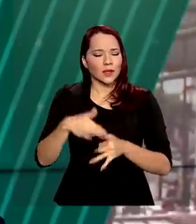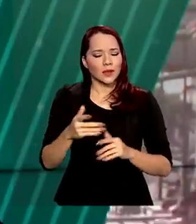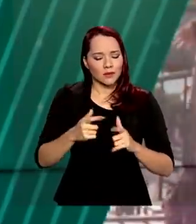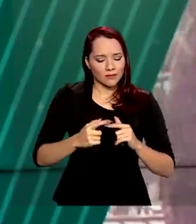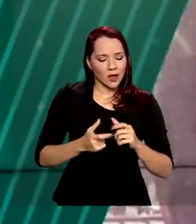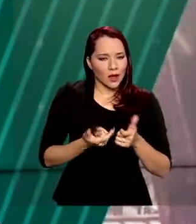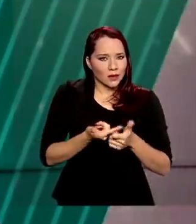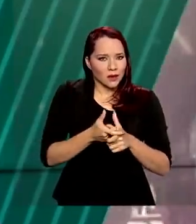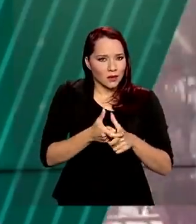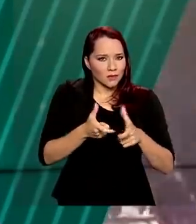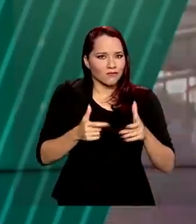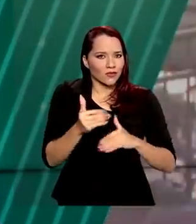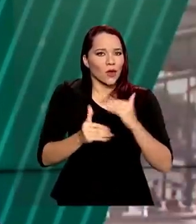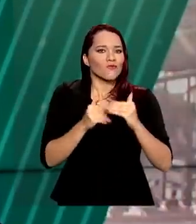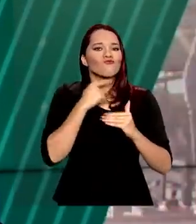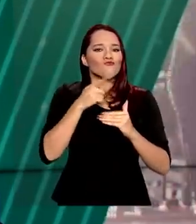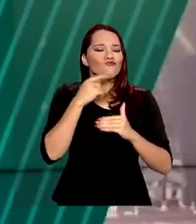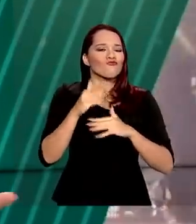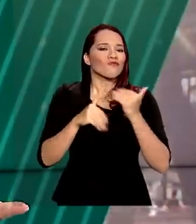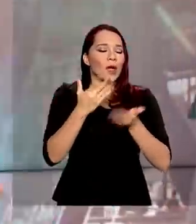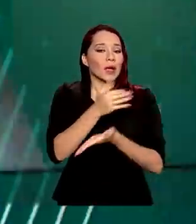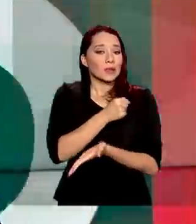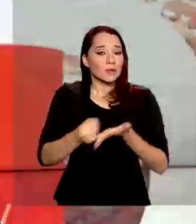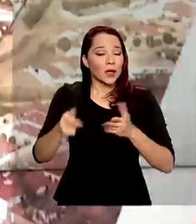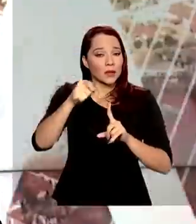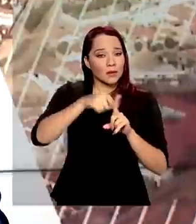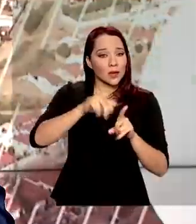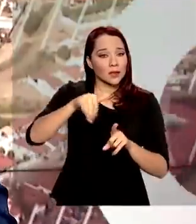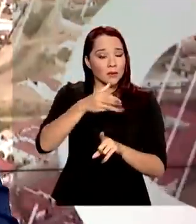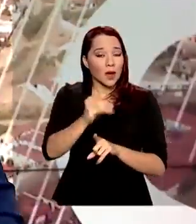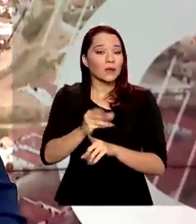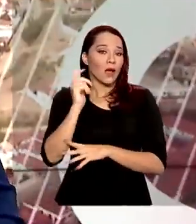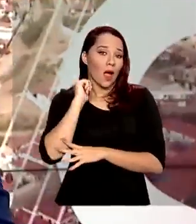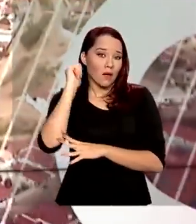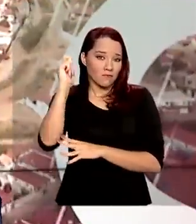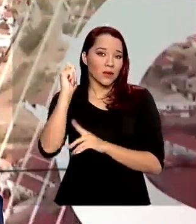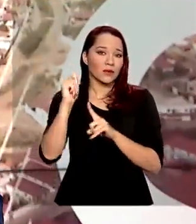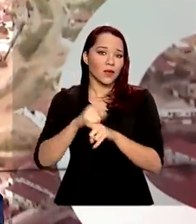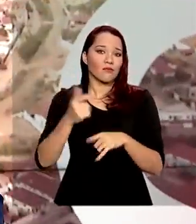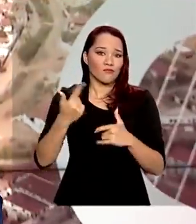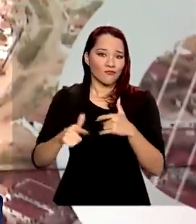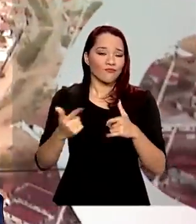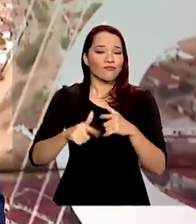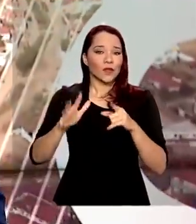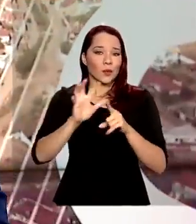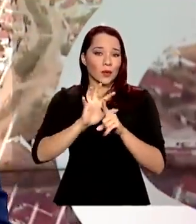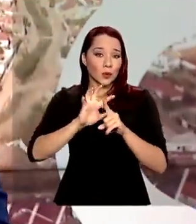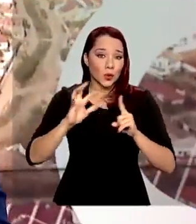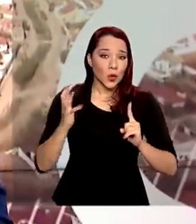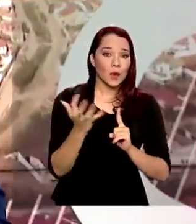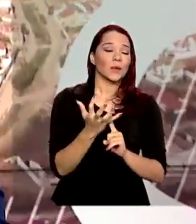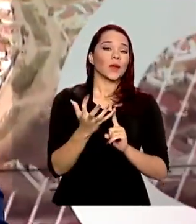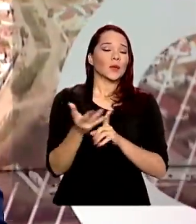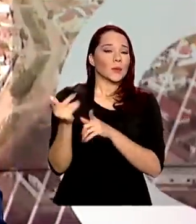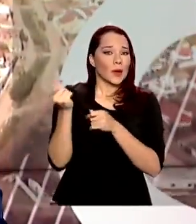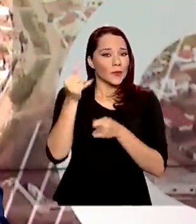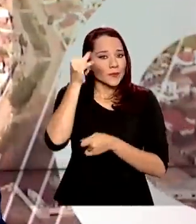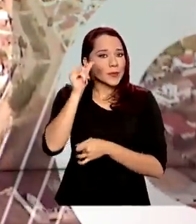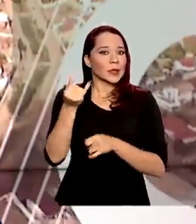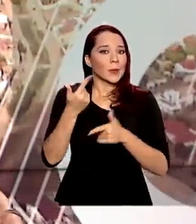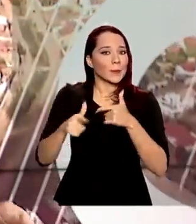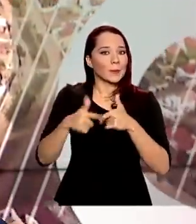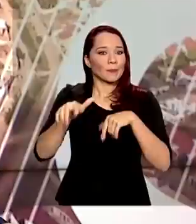insuficiente para o setor recuperar as perdas de março e abril, que refletiram os efeitos do isolamento para controle da pandemia.